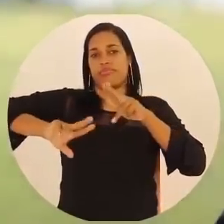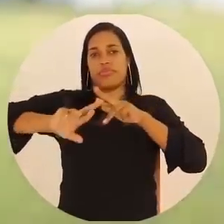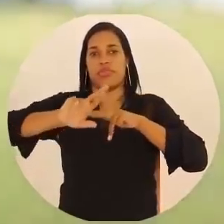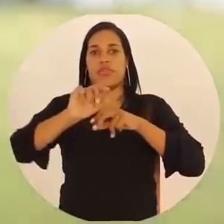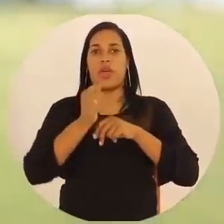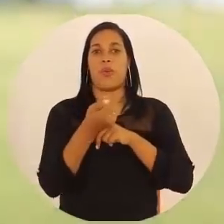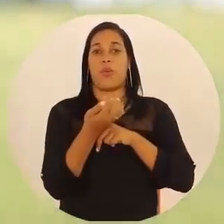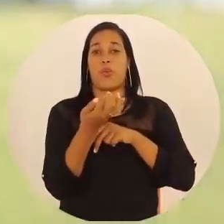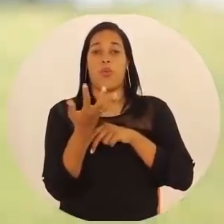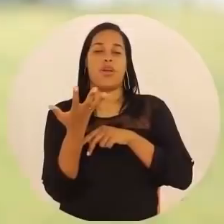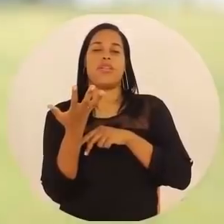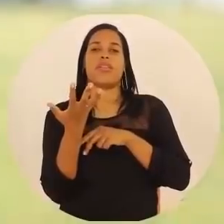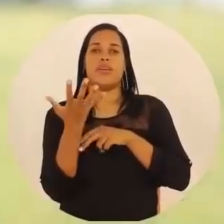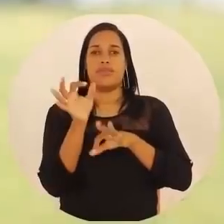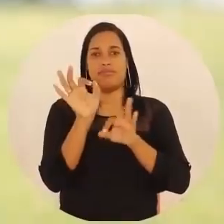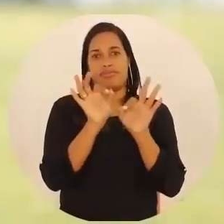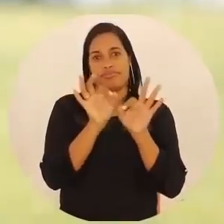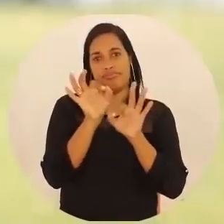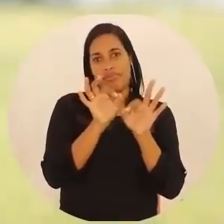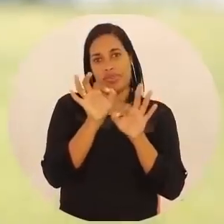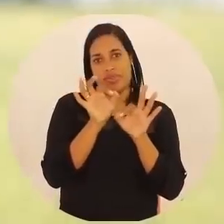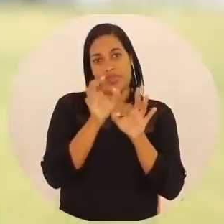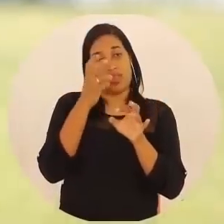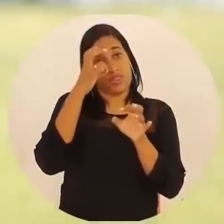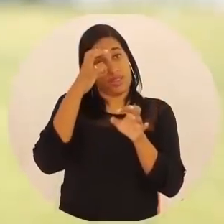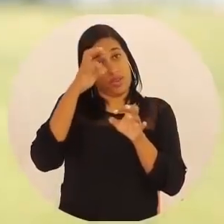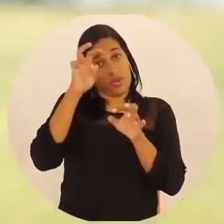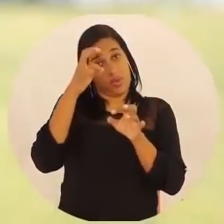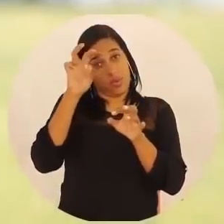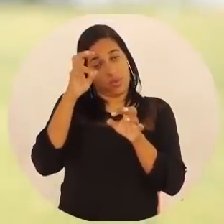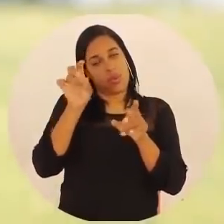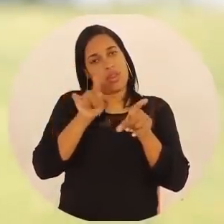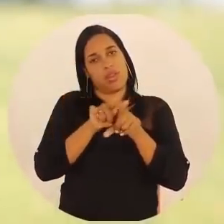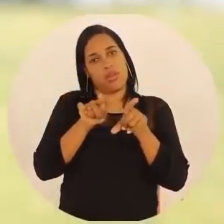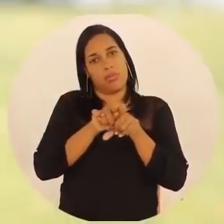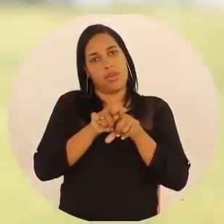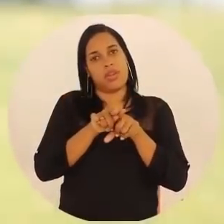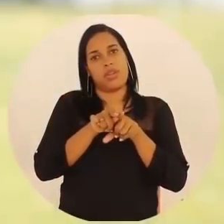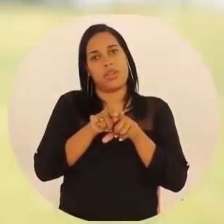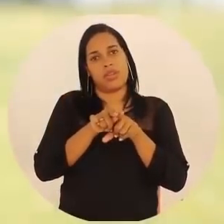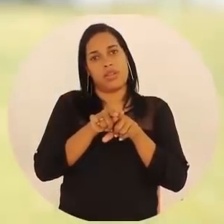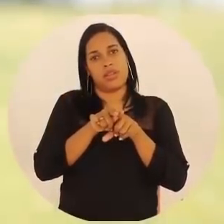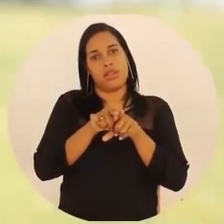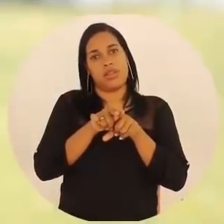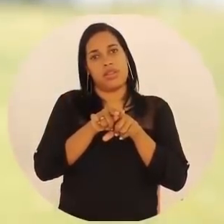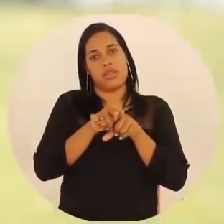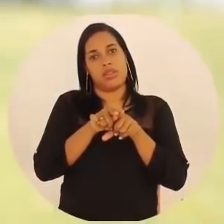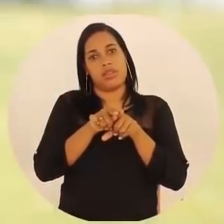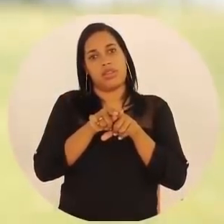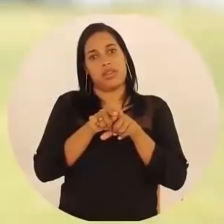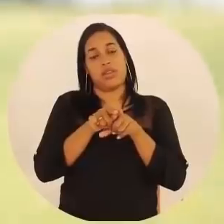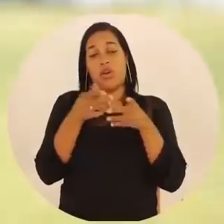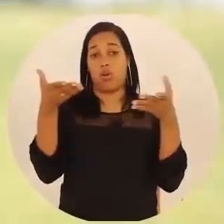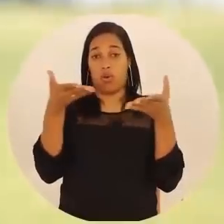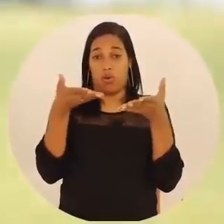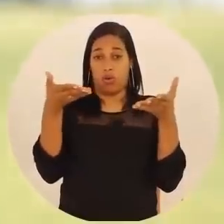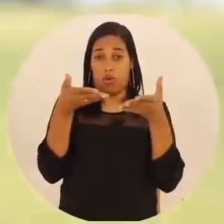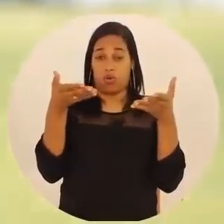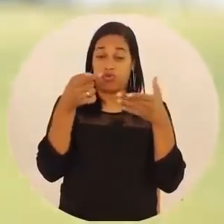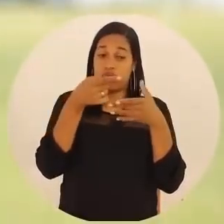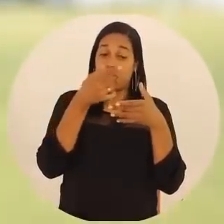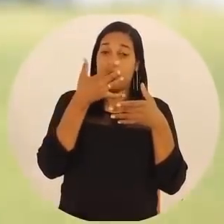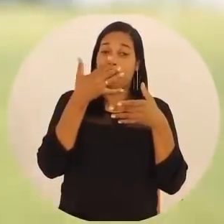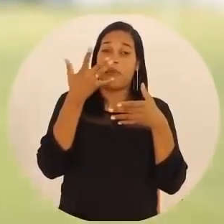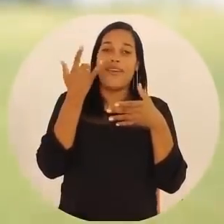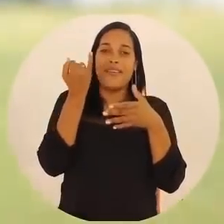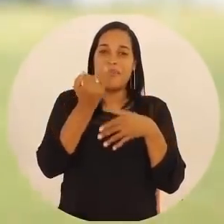do nível de maturidade da organização, da cultura organizacional atuante, mas isso é o